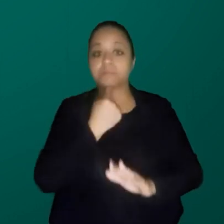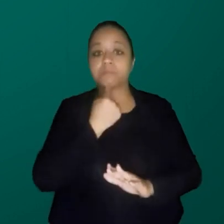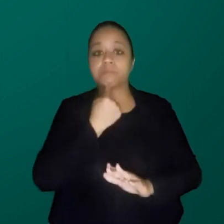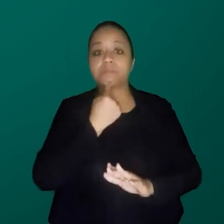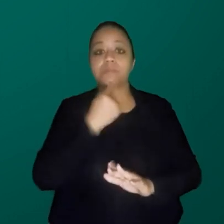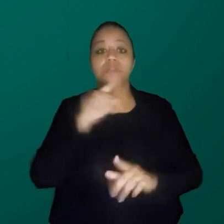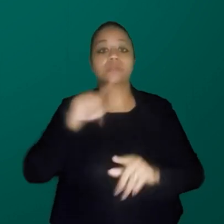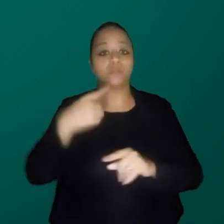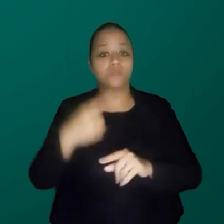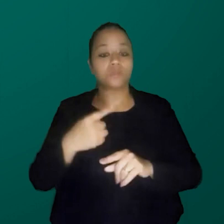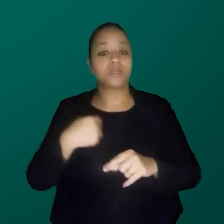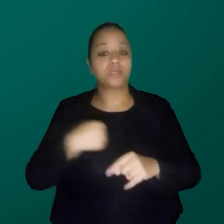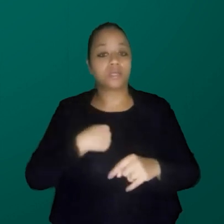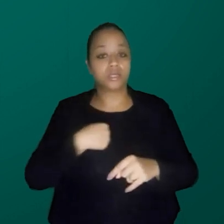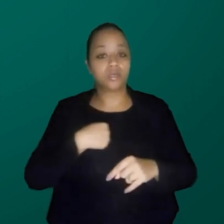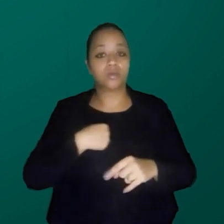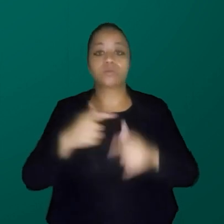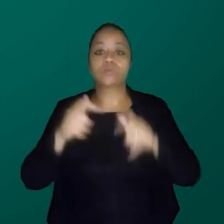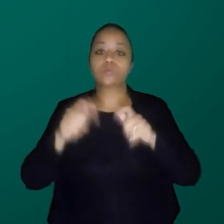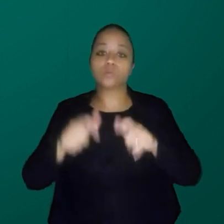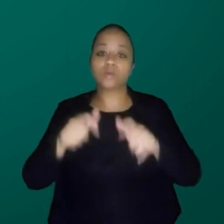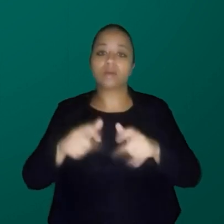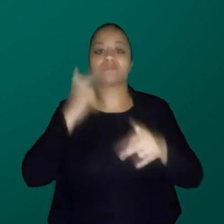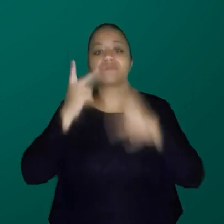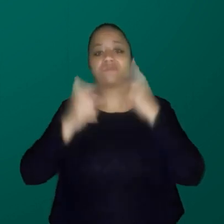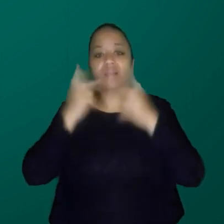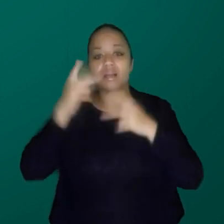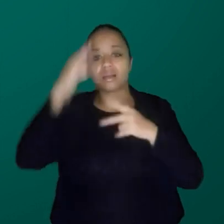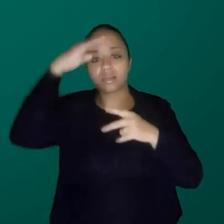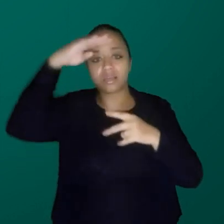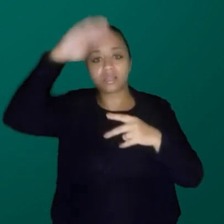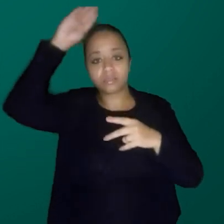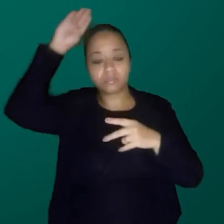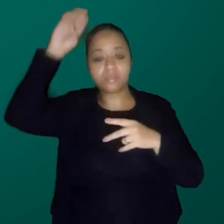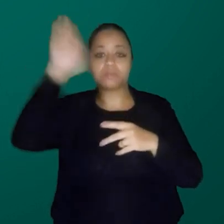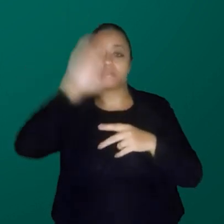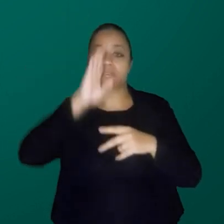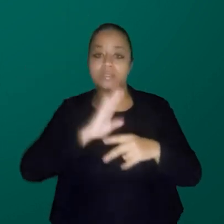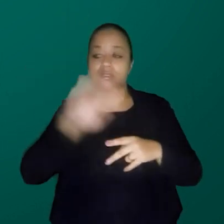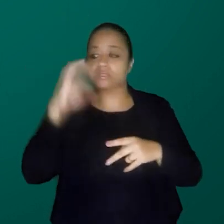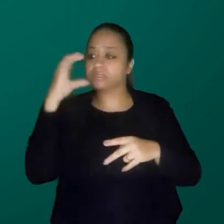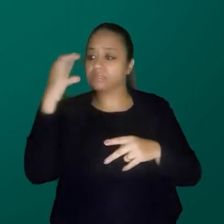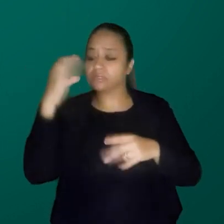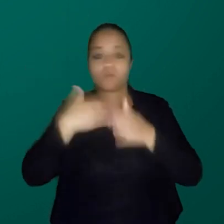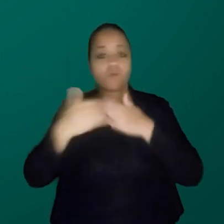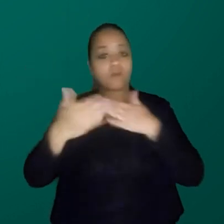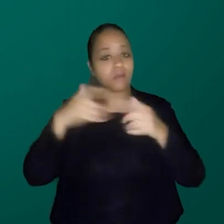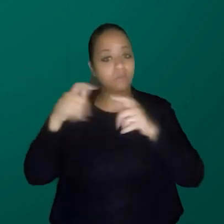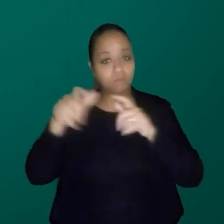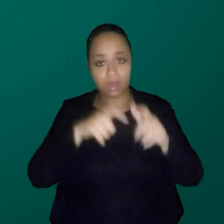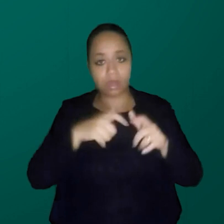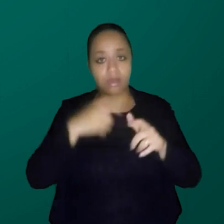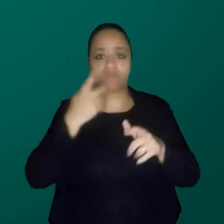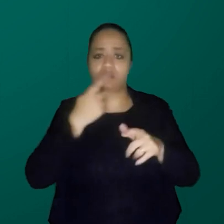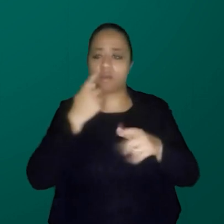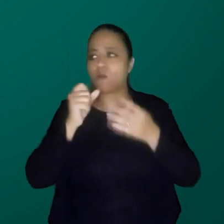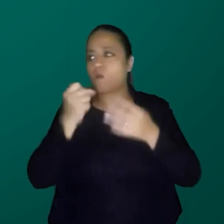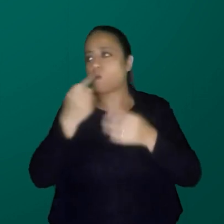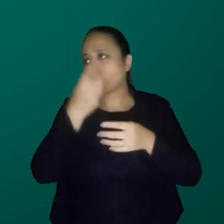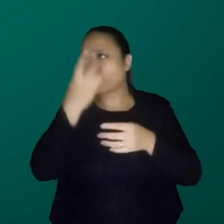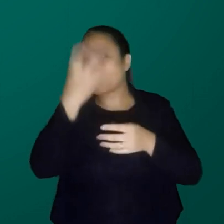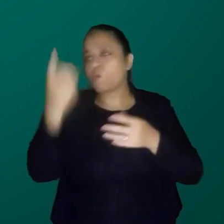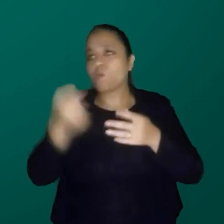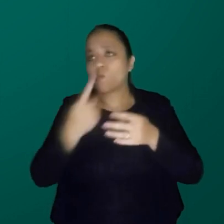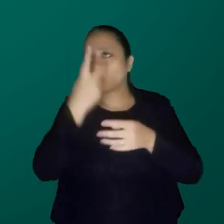Aí eu vou lá para o meu lugar, um dos meus lugares de fala, que é a Academia Brasileira de Ciências, quando eu entro em qualquer lugar, eu vou lá e conto. Um, dois, três, quatro, cinco,